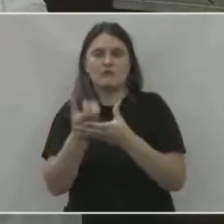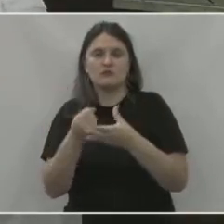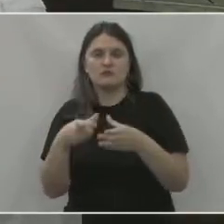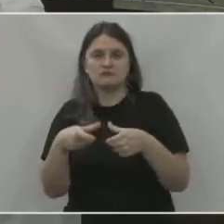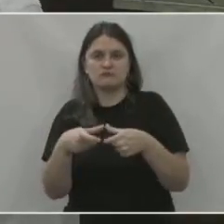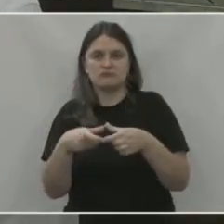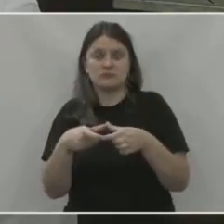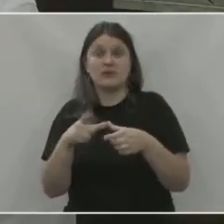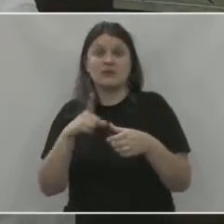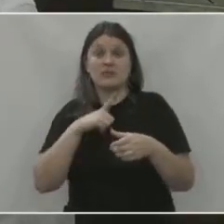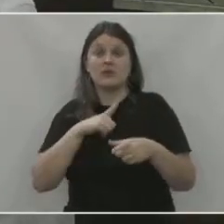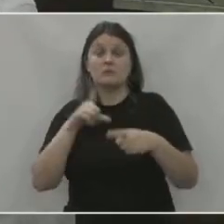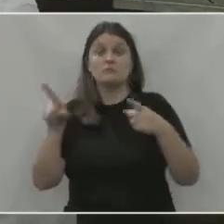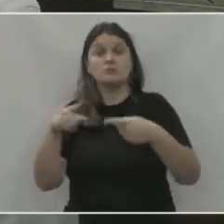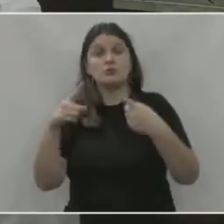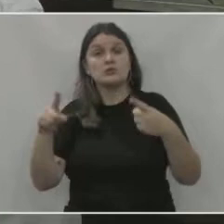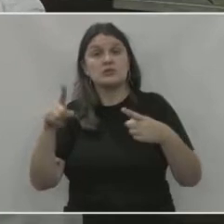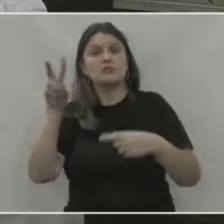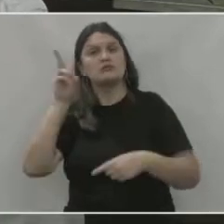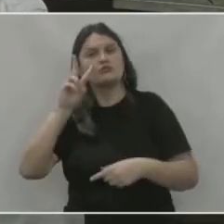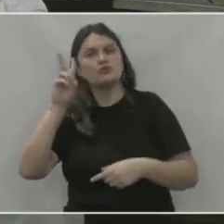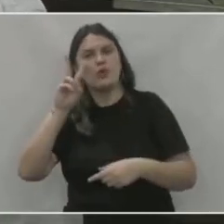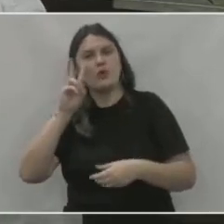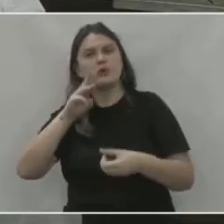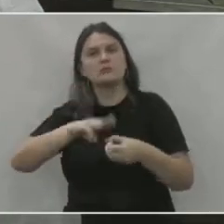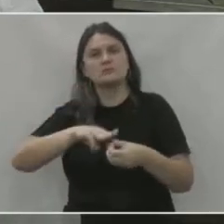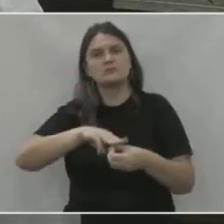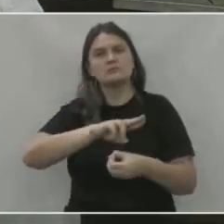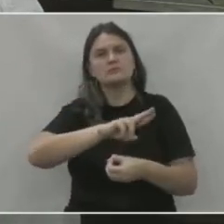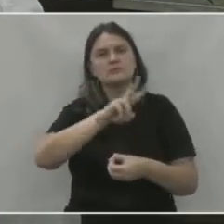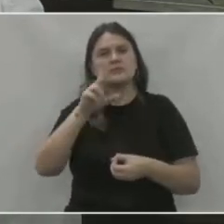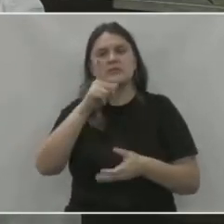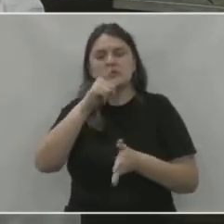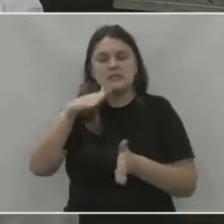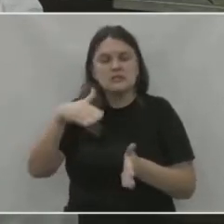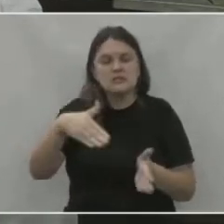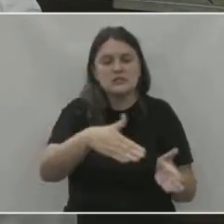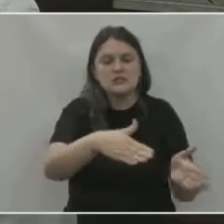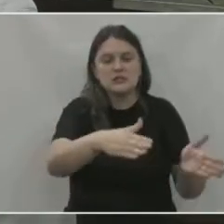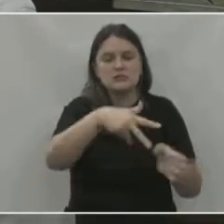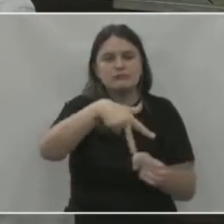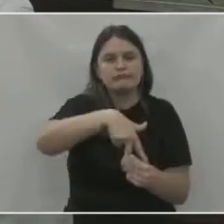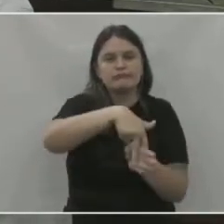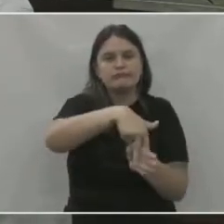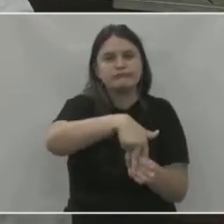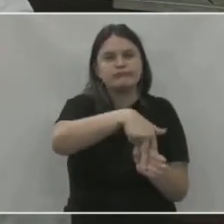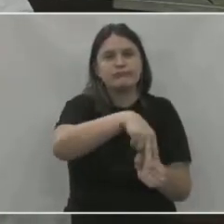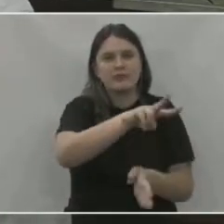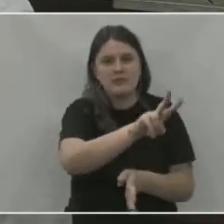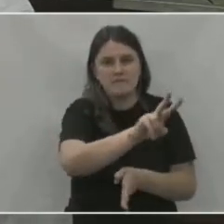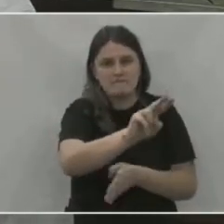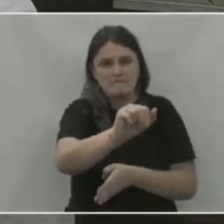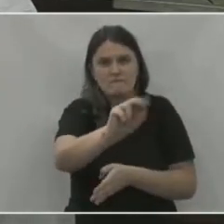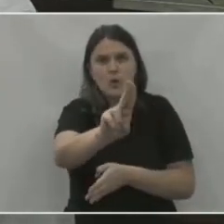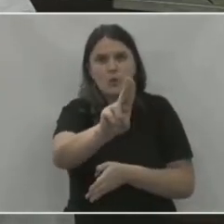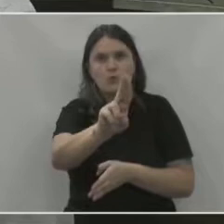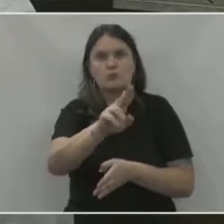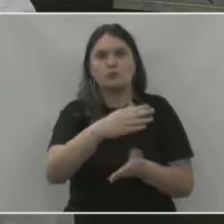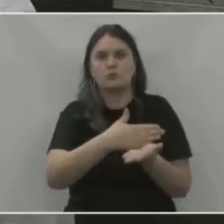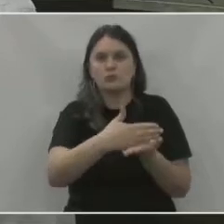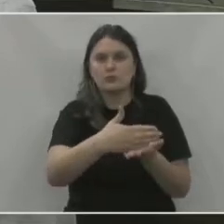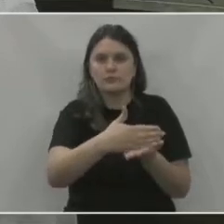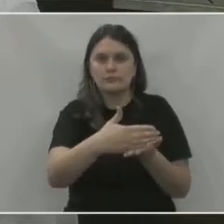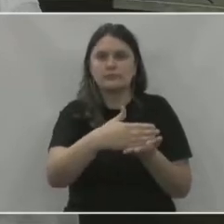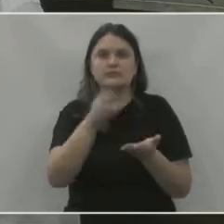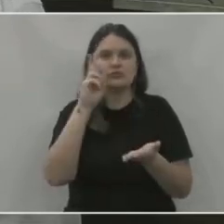Então, são músicas que falam sobre o Val, que foi o início da nossa cidade, né? A travessia do